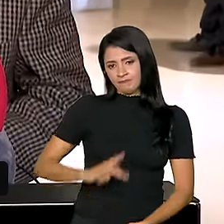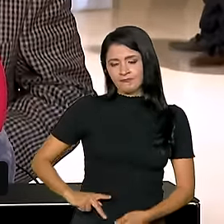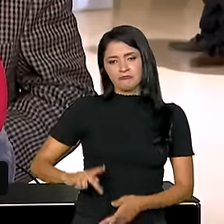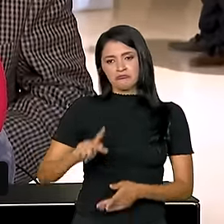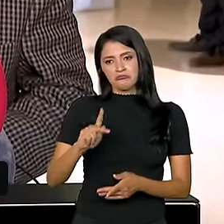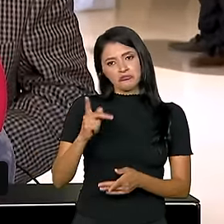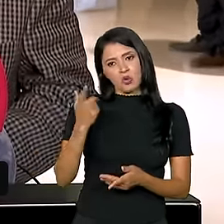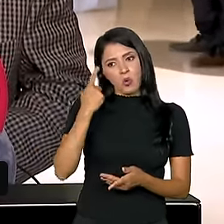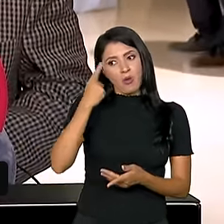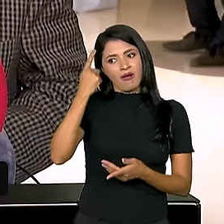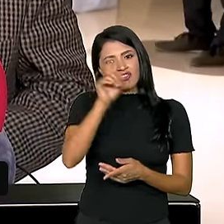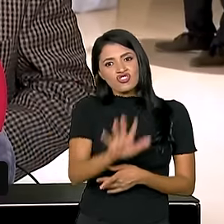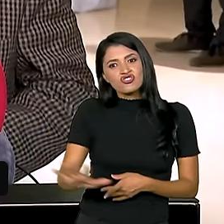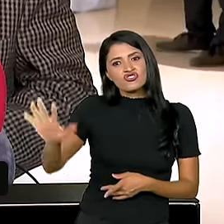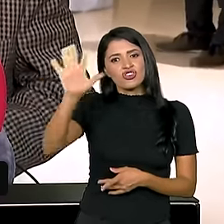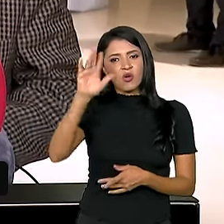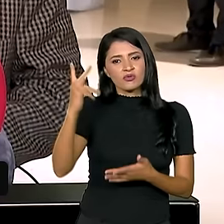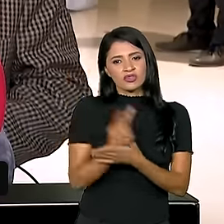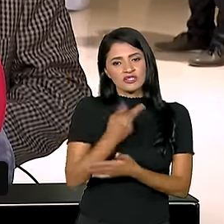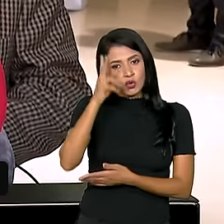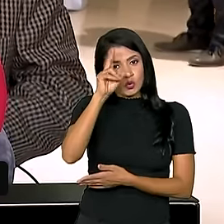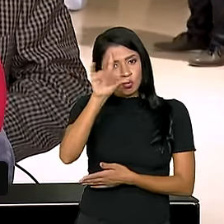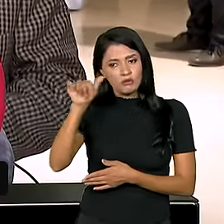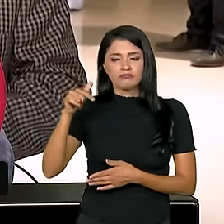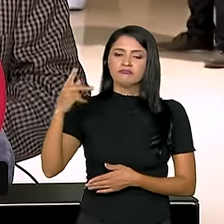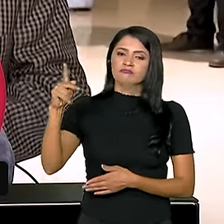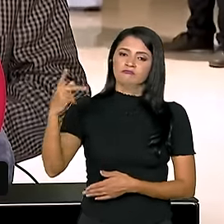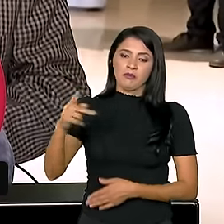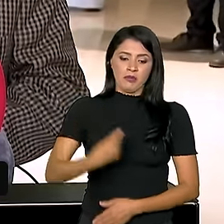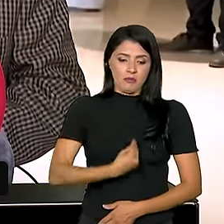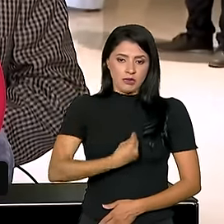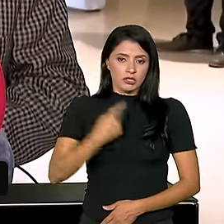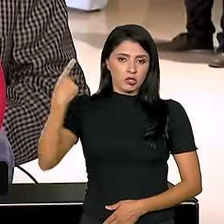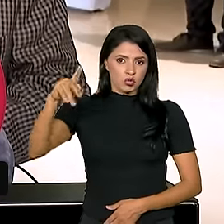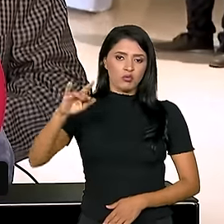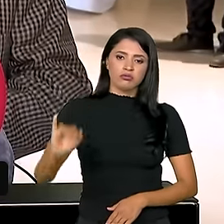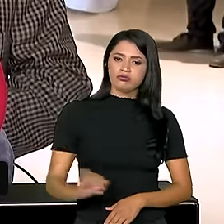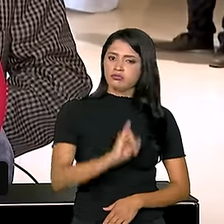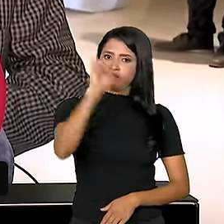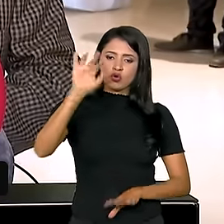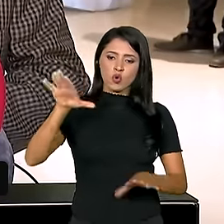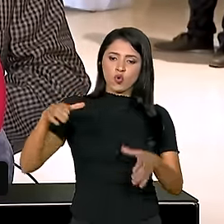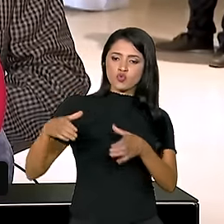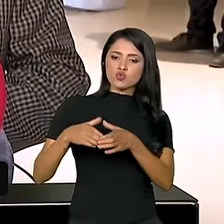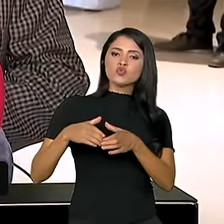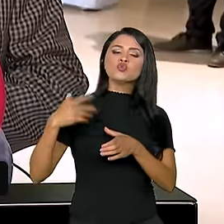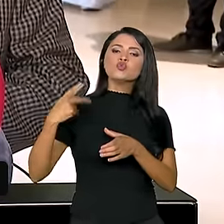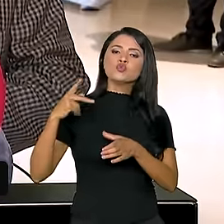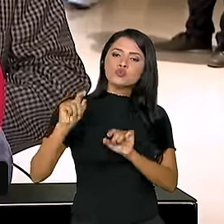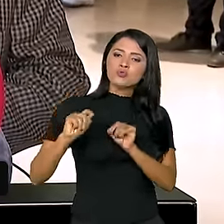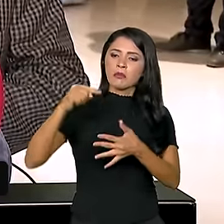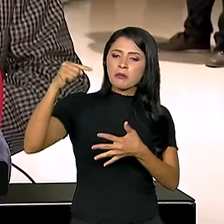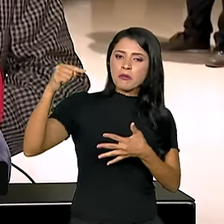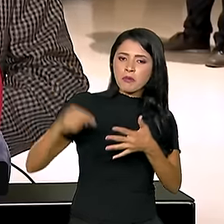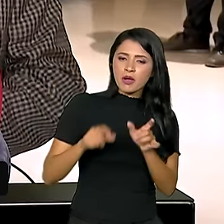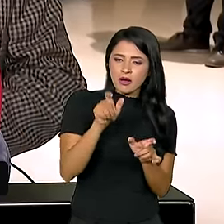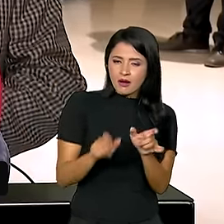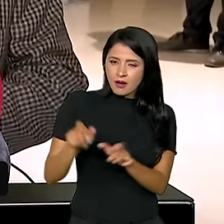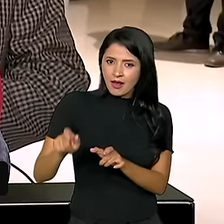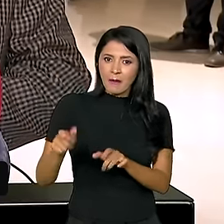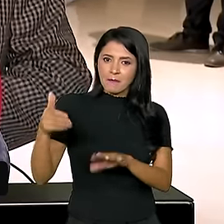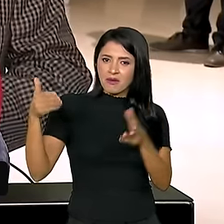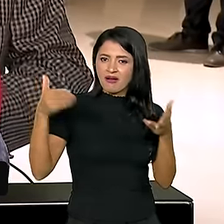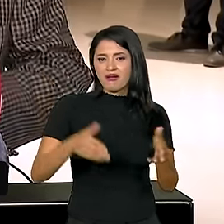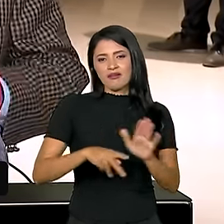nesses dois dias e da importância da sua presença com uma delegação, com um conjunto, a participação do